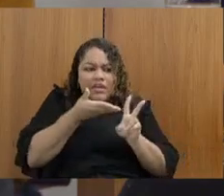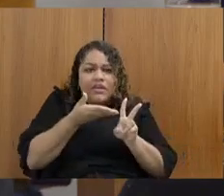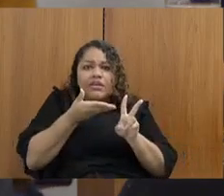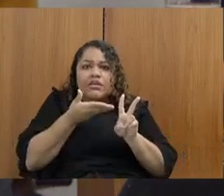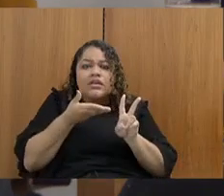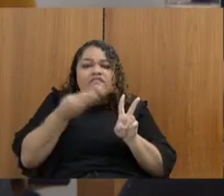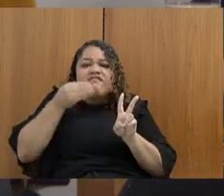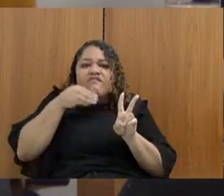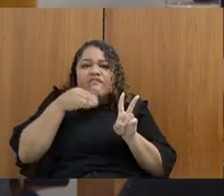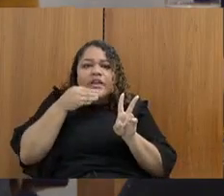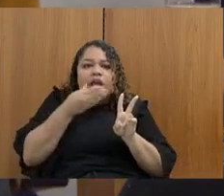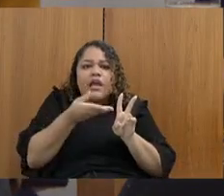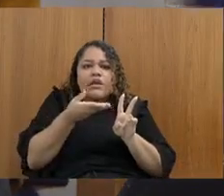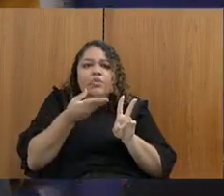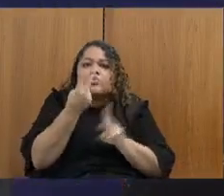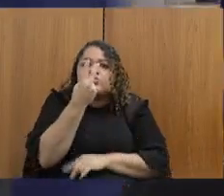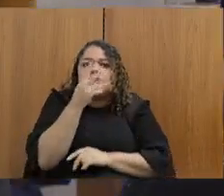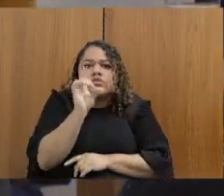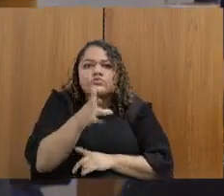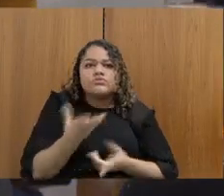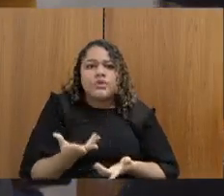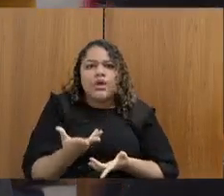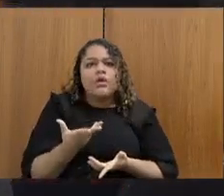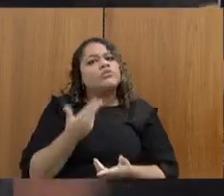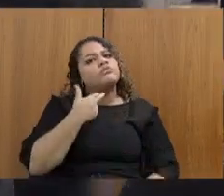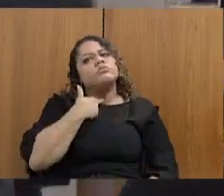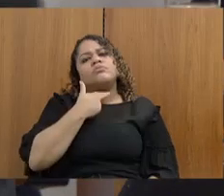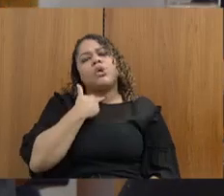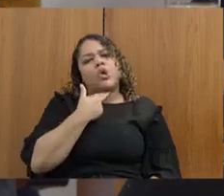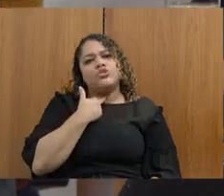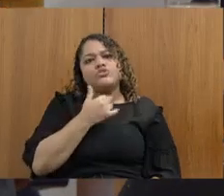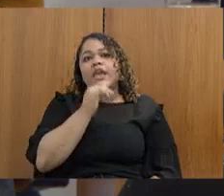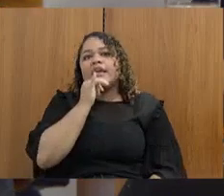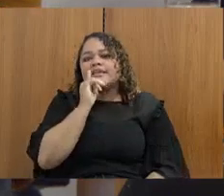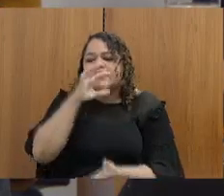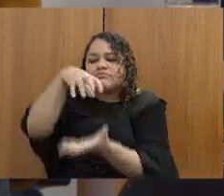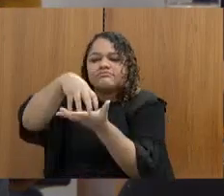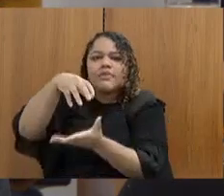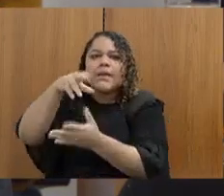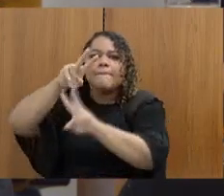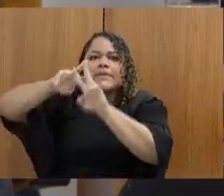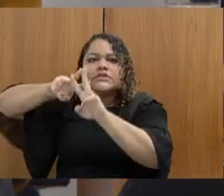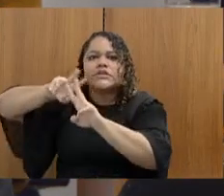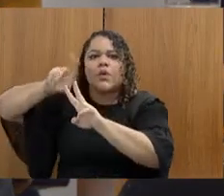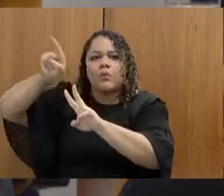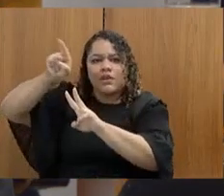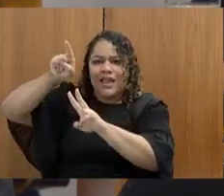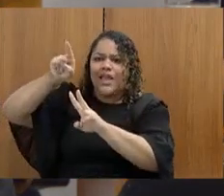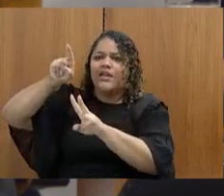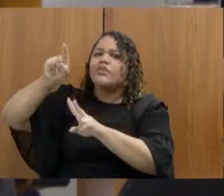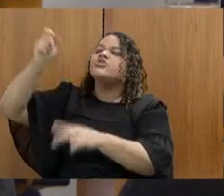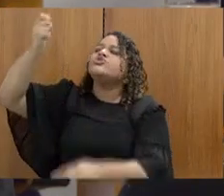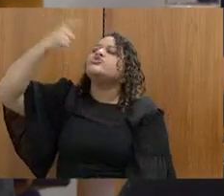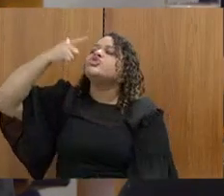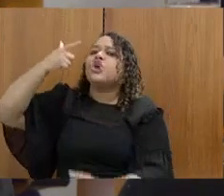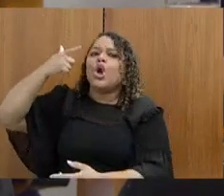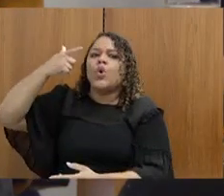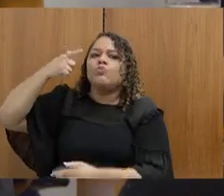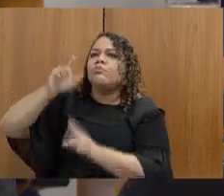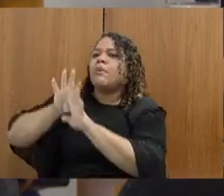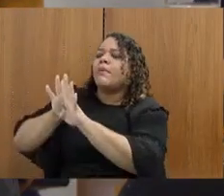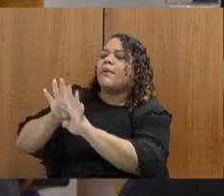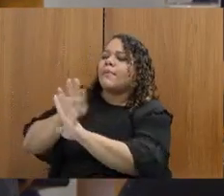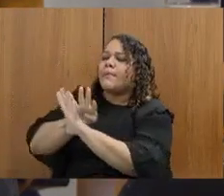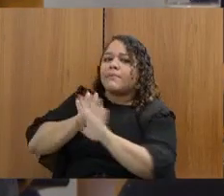uma retirada para um banho de sol com um número de desvantagem, sob pena de nós estarmos colocando em